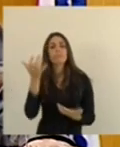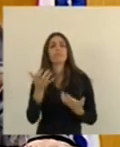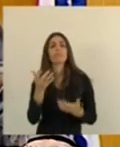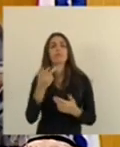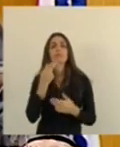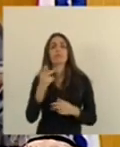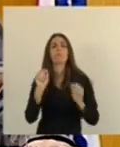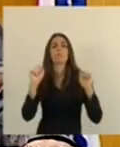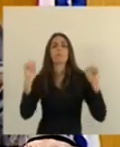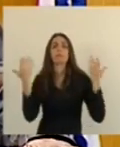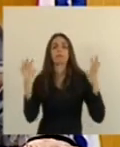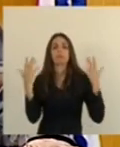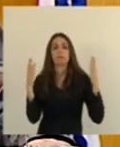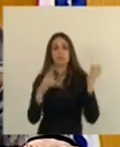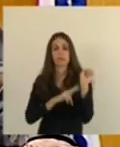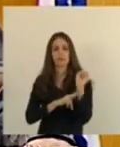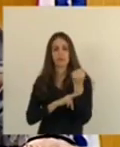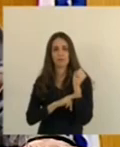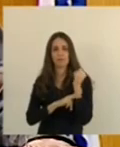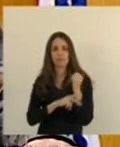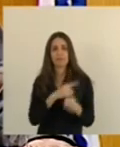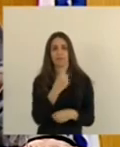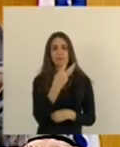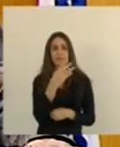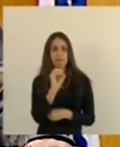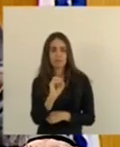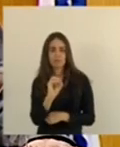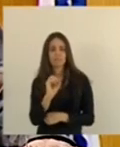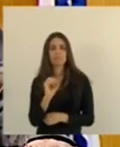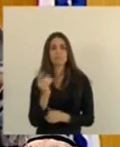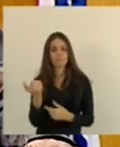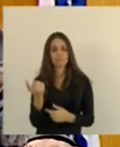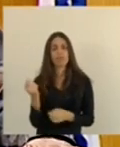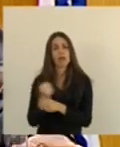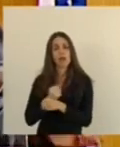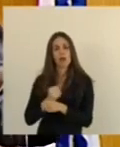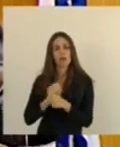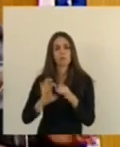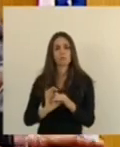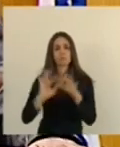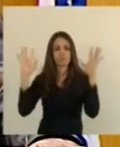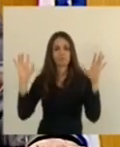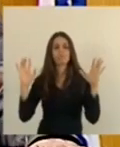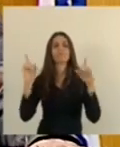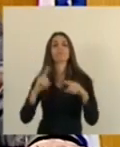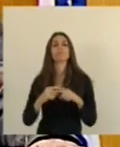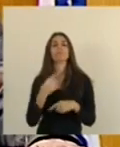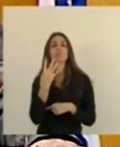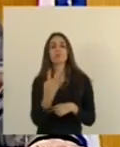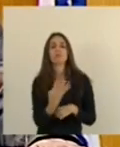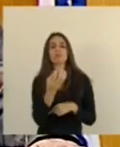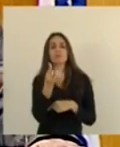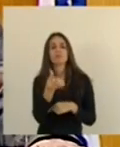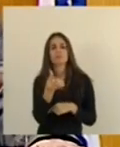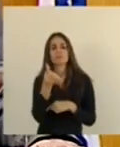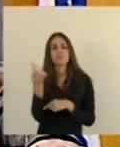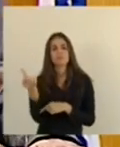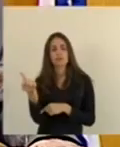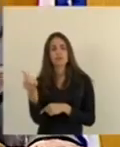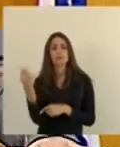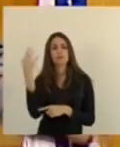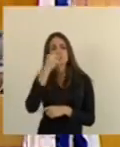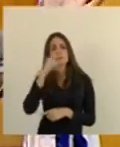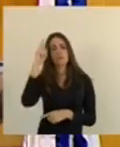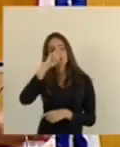dizer meus parabéns, Guarapari, pelos seus 130 anos de emancipação política e 466 anos de uma